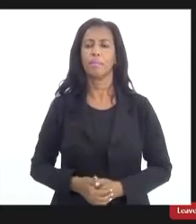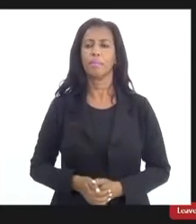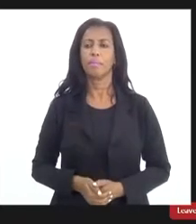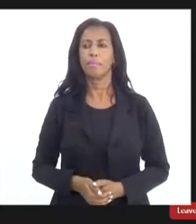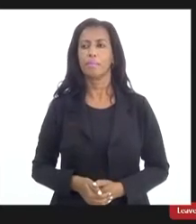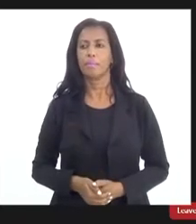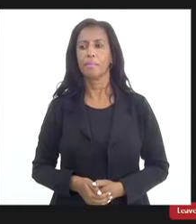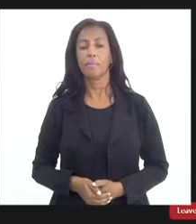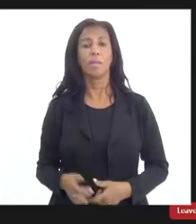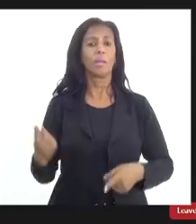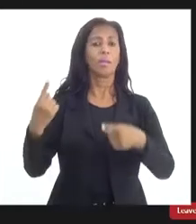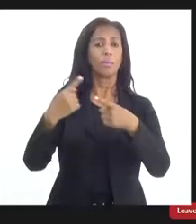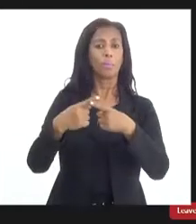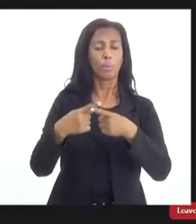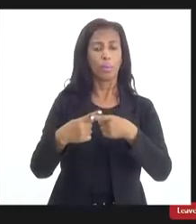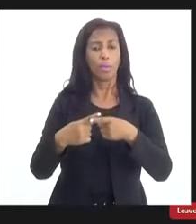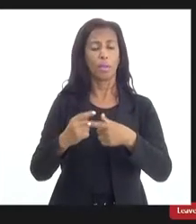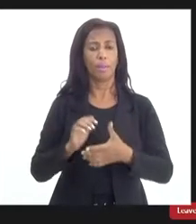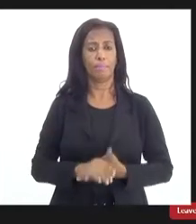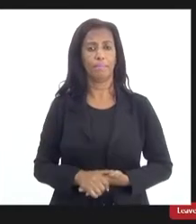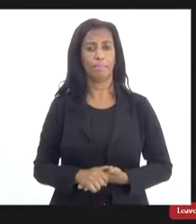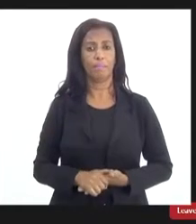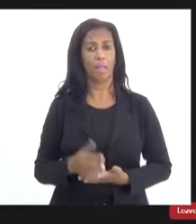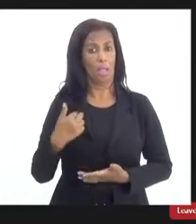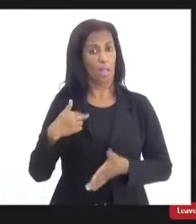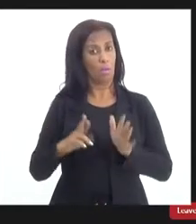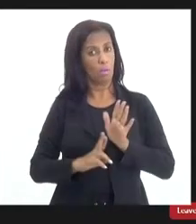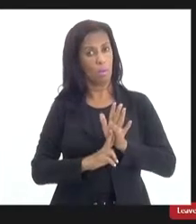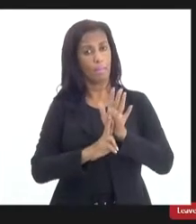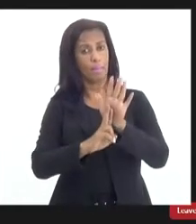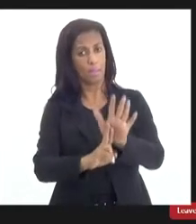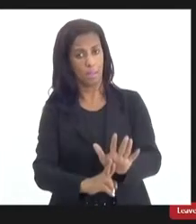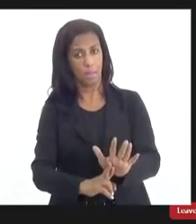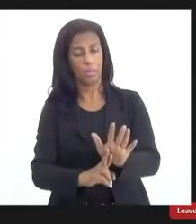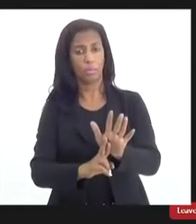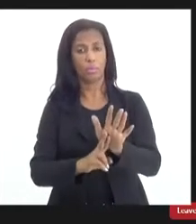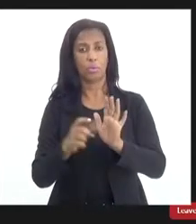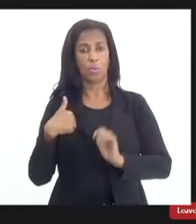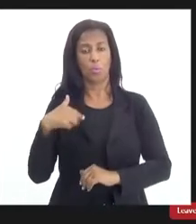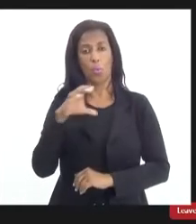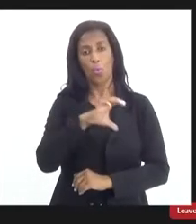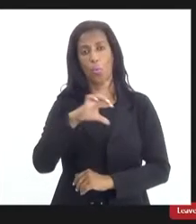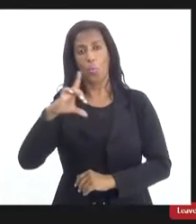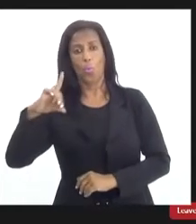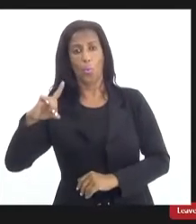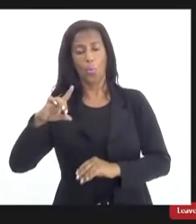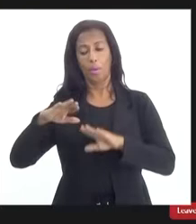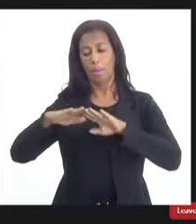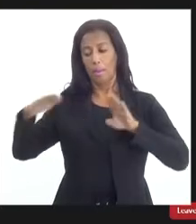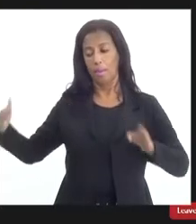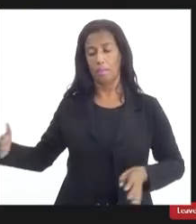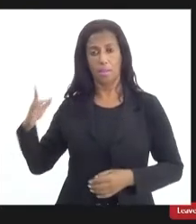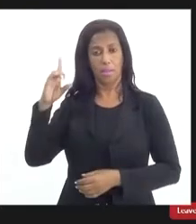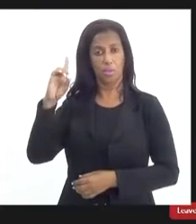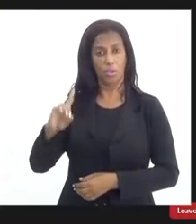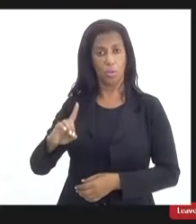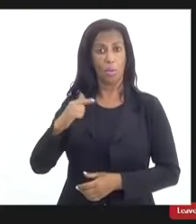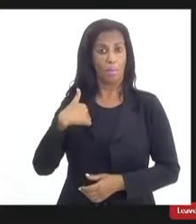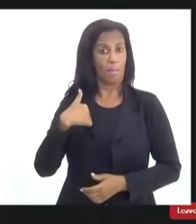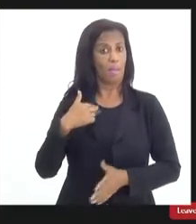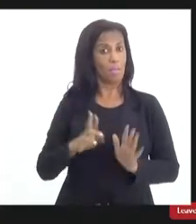nisso? Porque eu represento, eu sou coordenadora da mesa diretora, mas eu